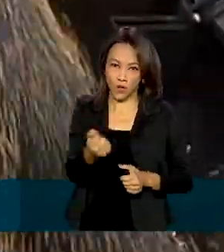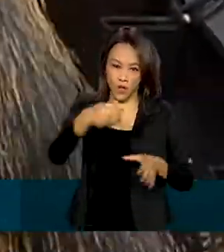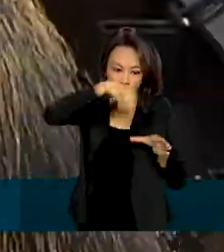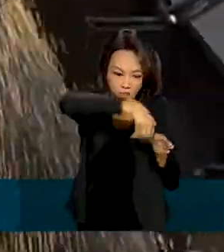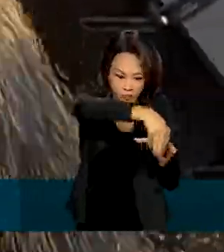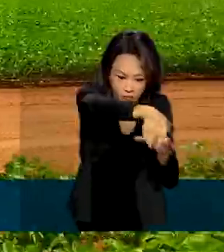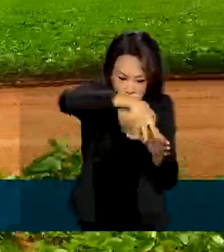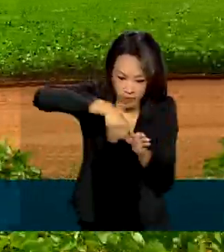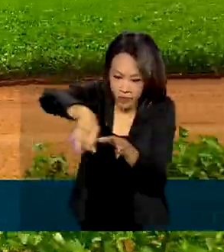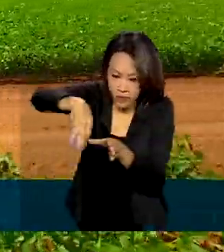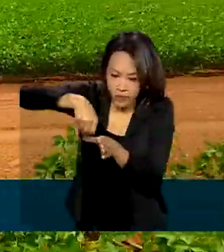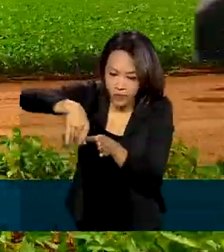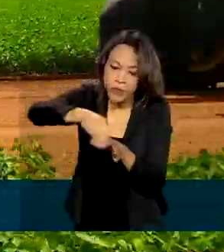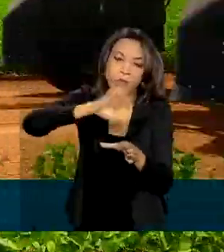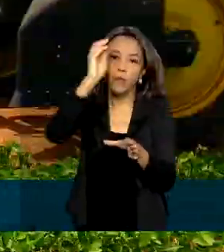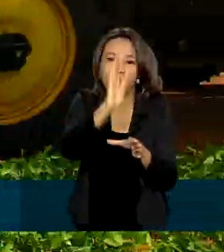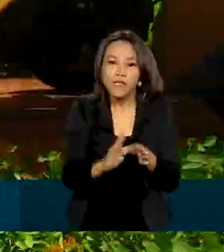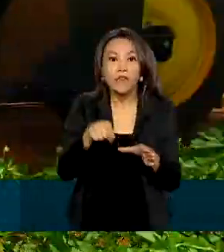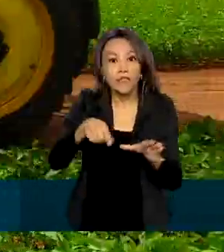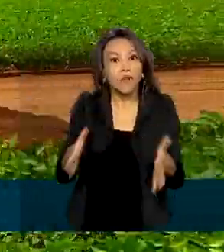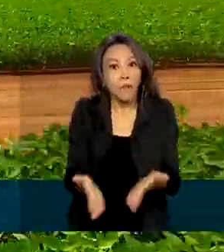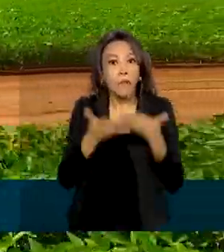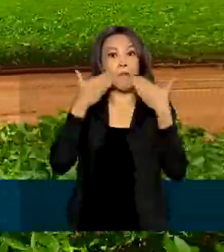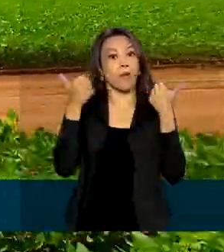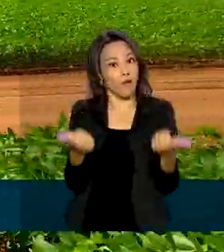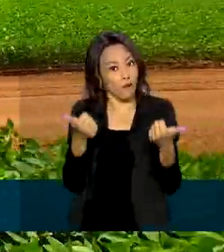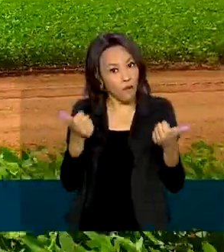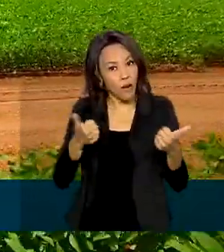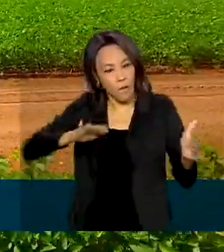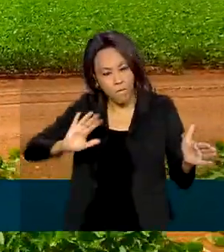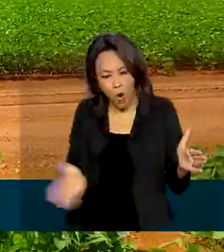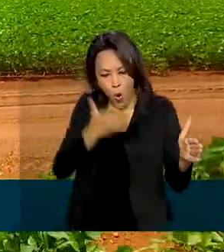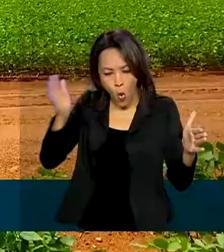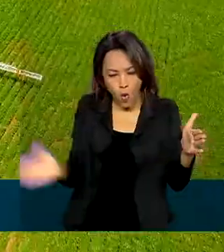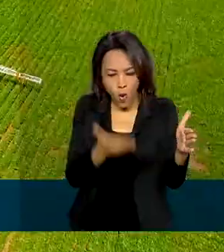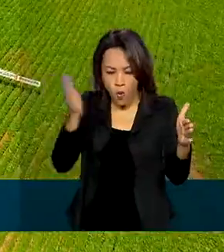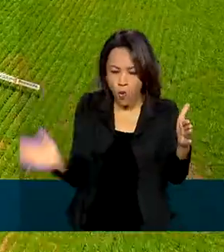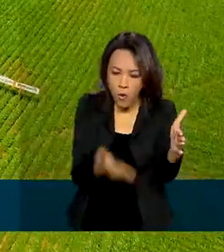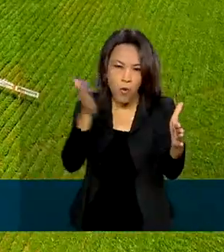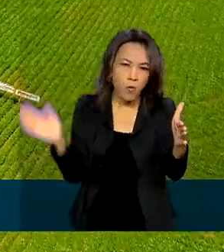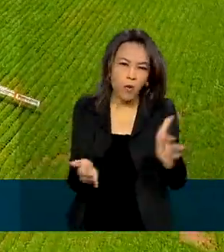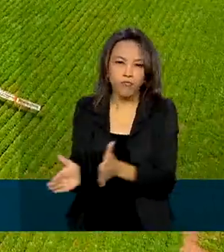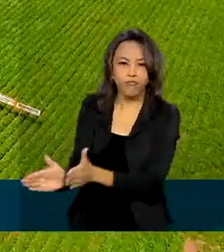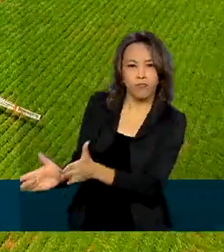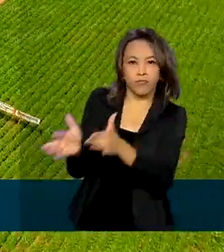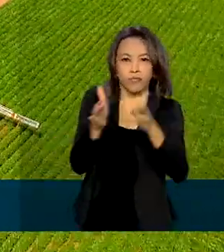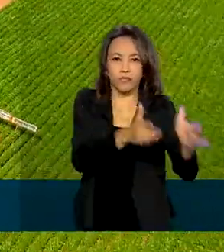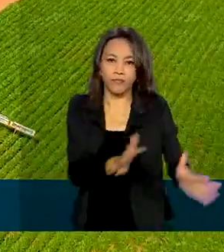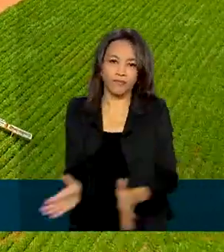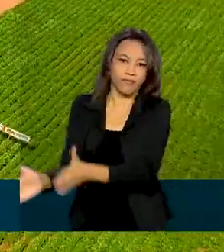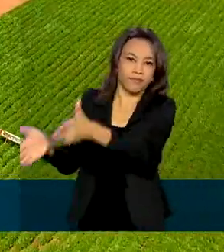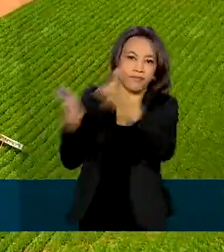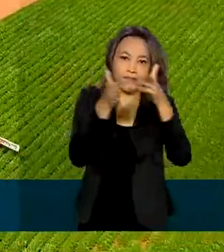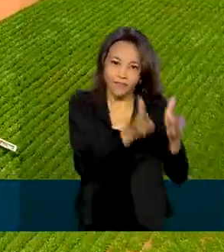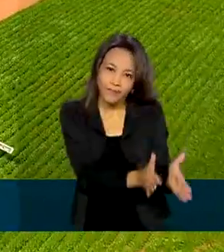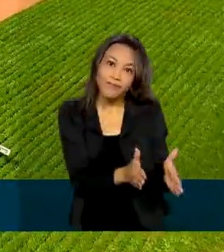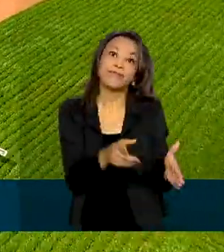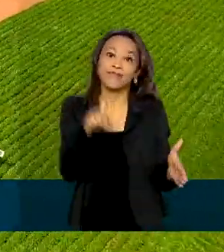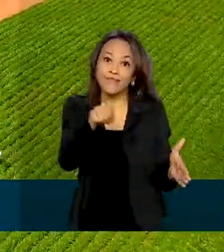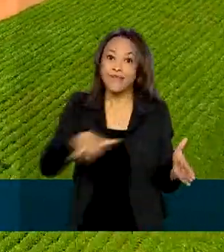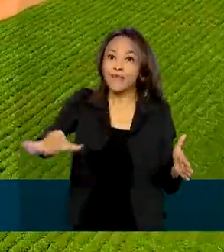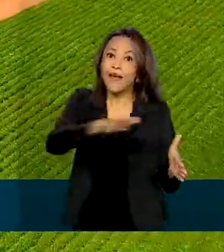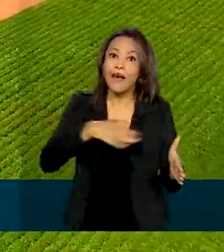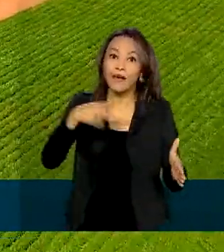auxiliar na melhoria das estimativas de produção em toda a cadeia produtiva, tanto para o